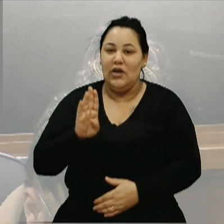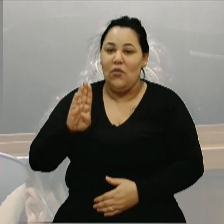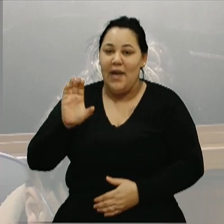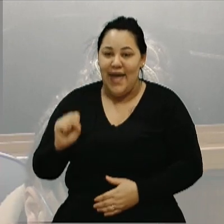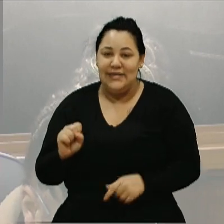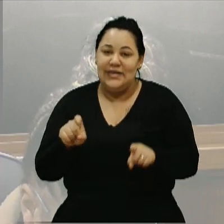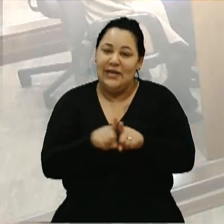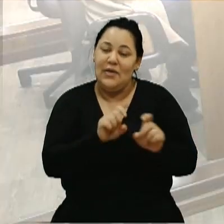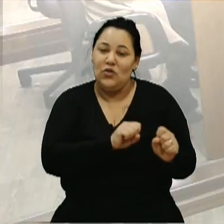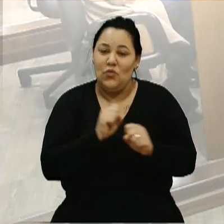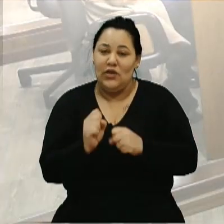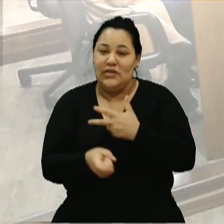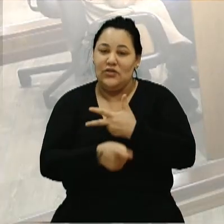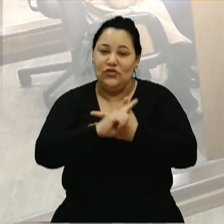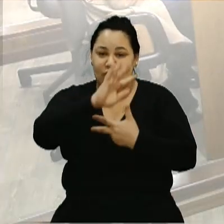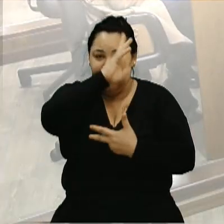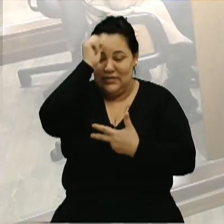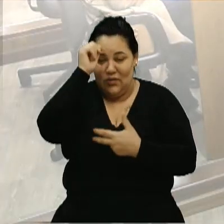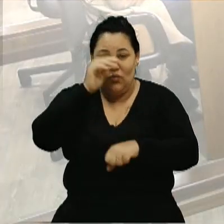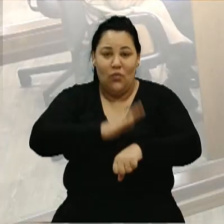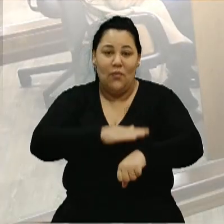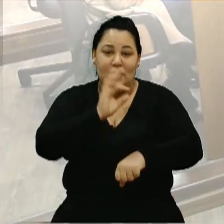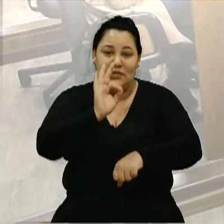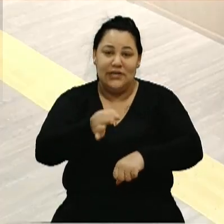Executivo Municipal. No momento oportuno, voto sim.